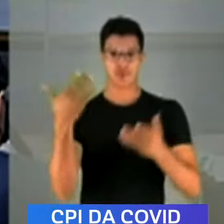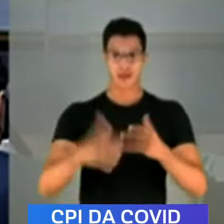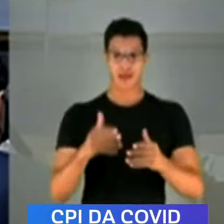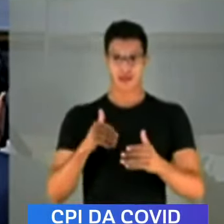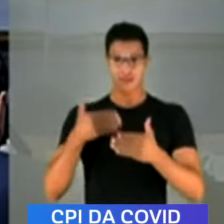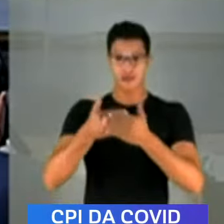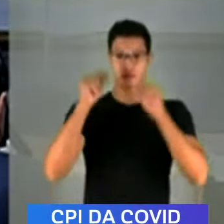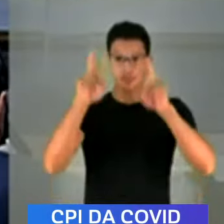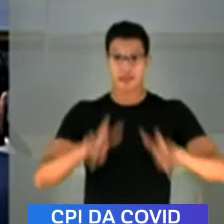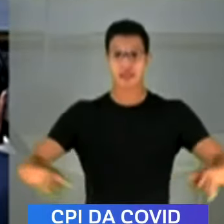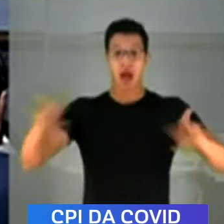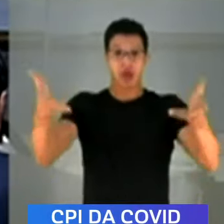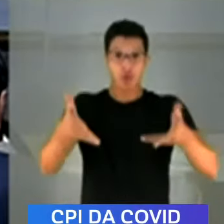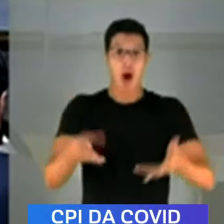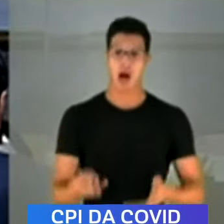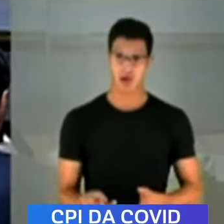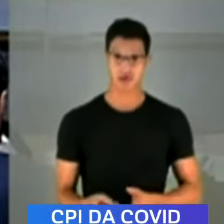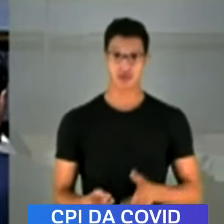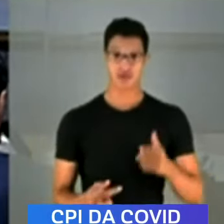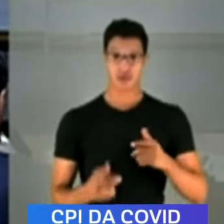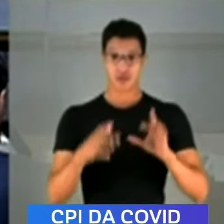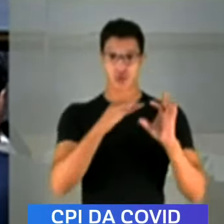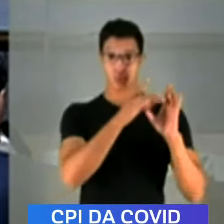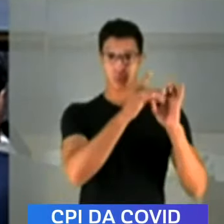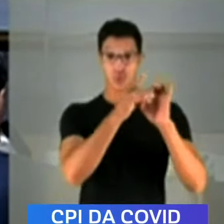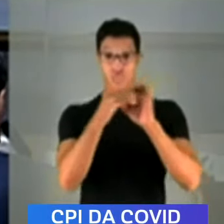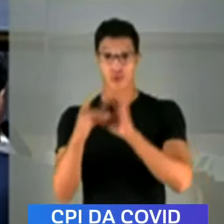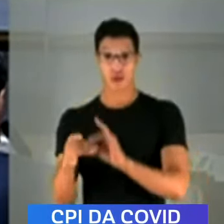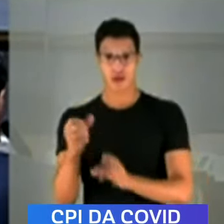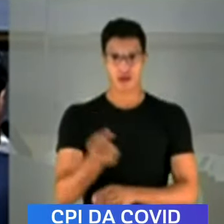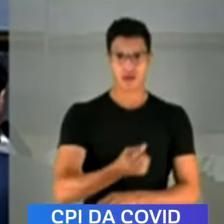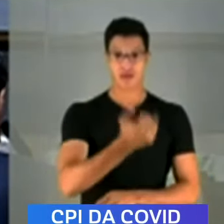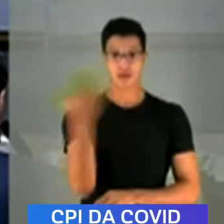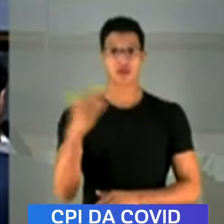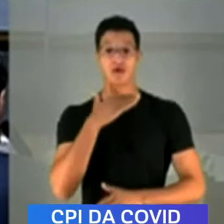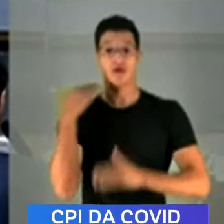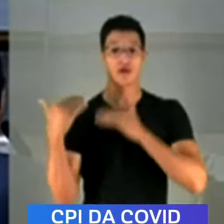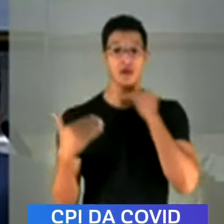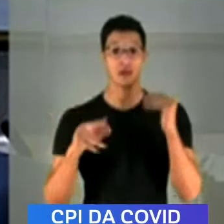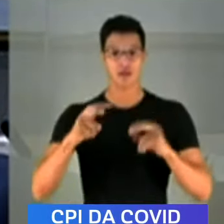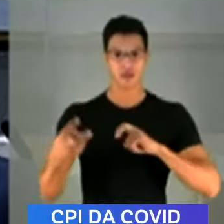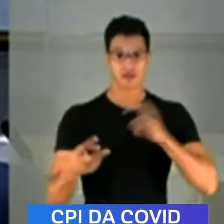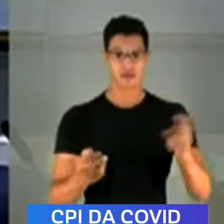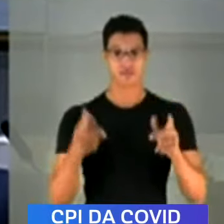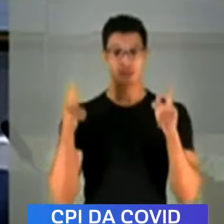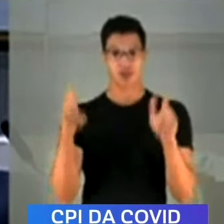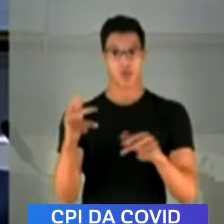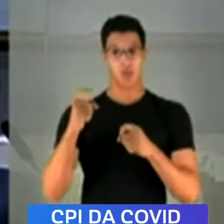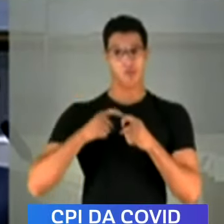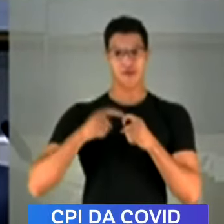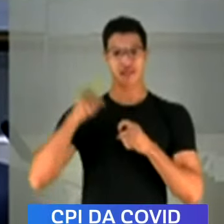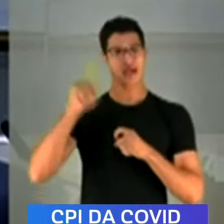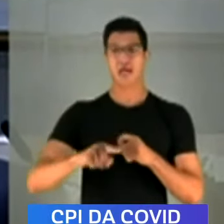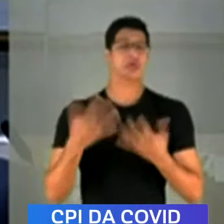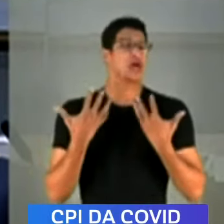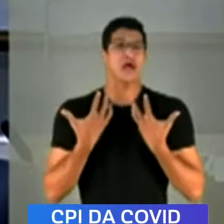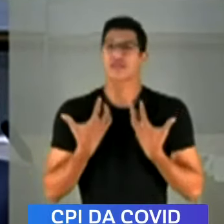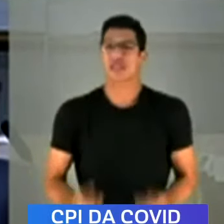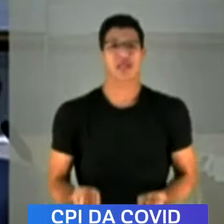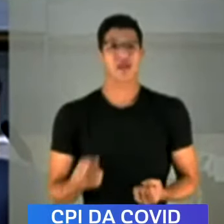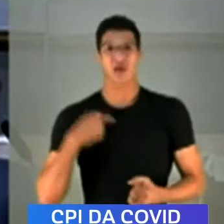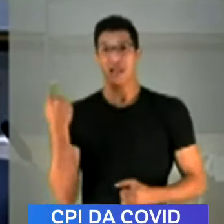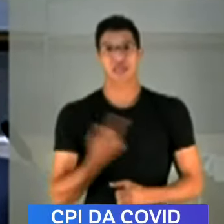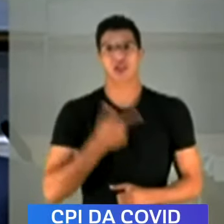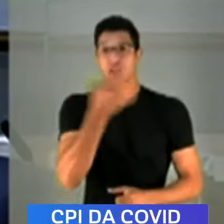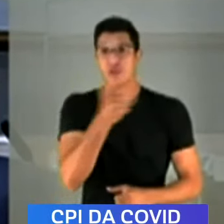prospecção atual. Então, assim, no contexto da quantidade de óbitos, como médica, é inadmissível que